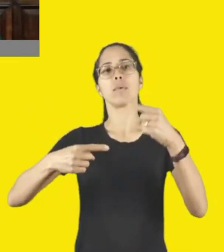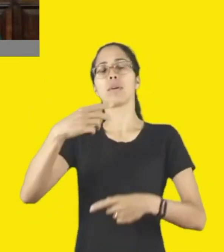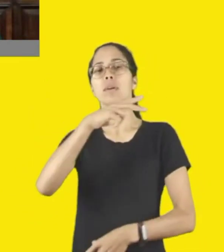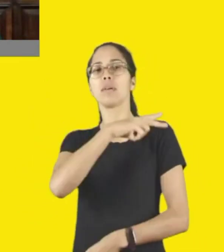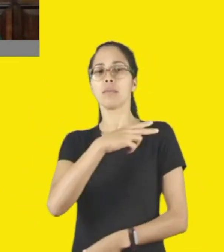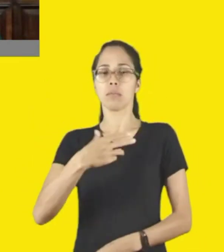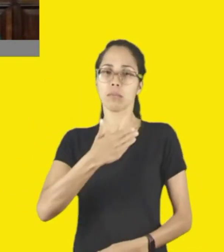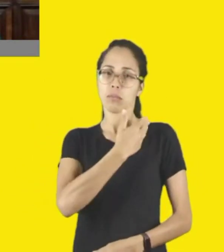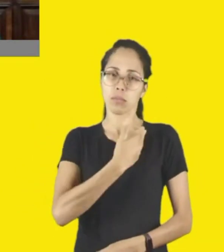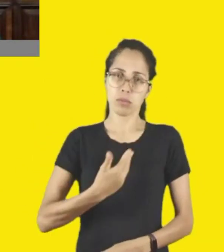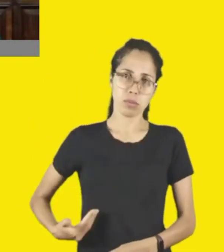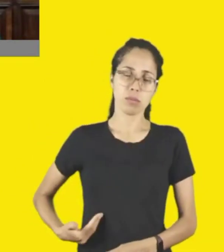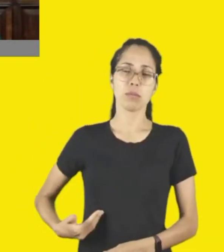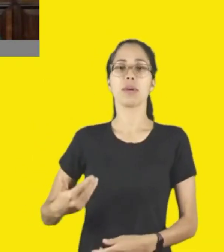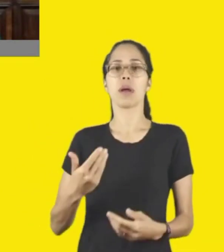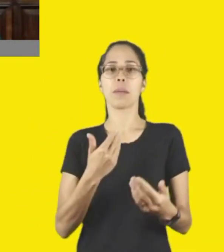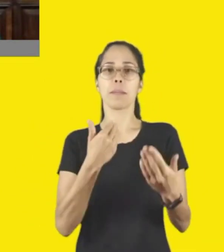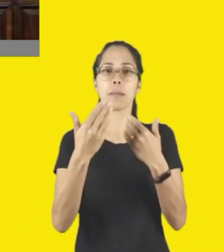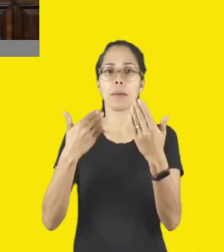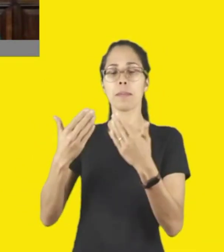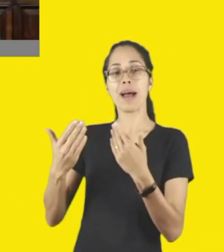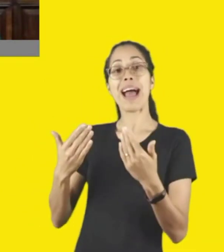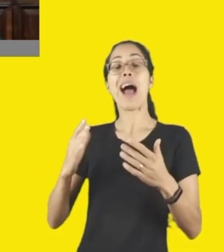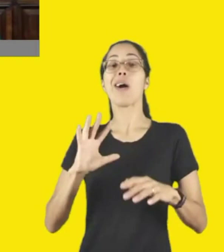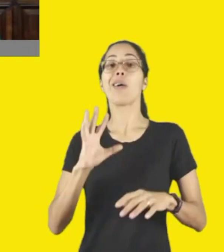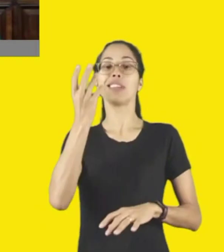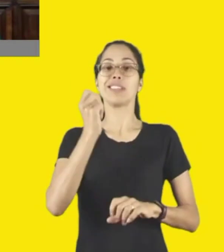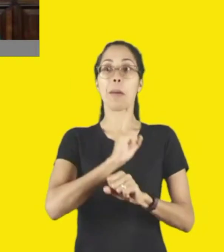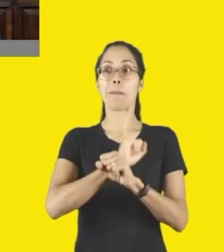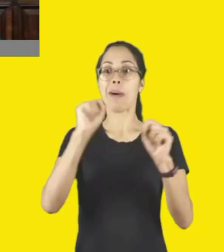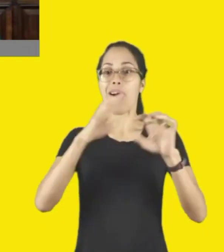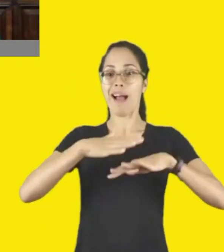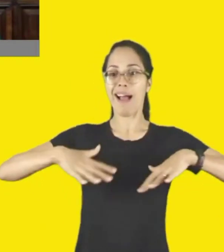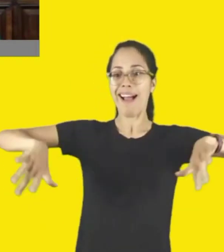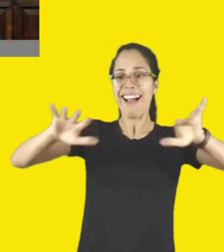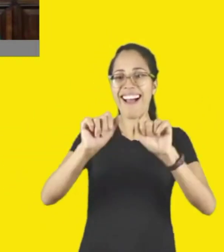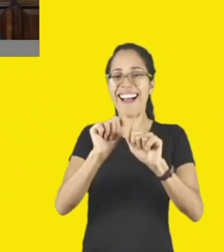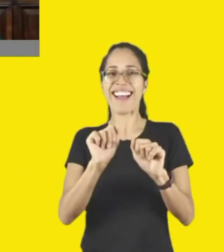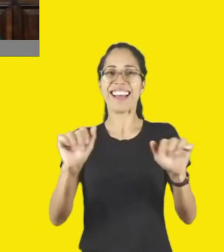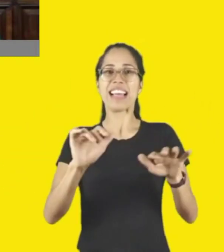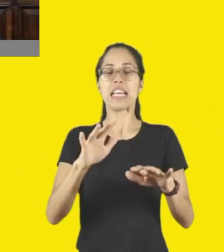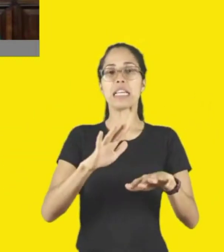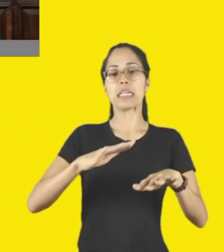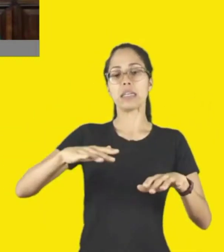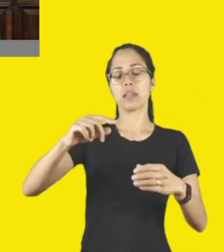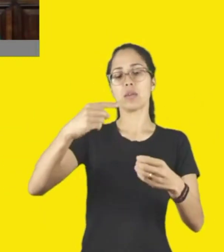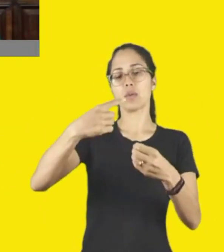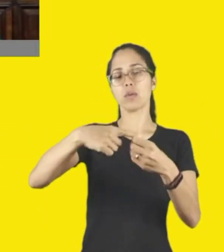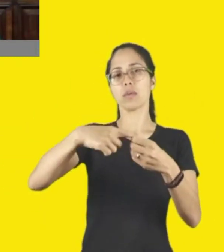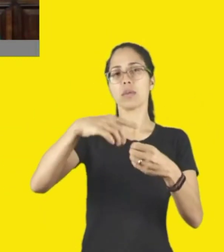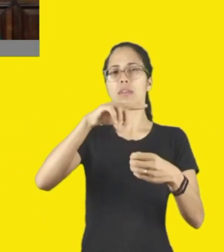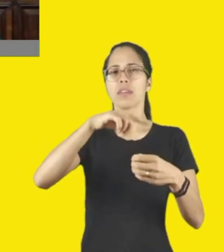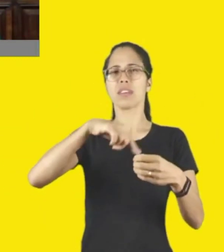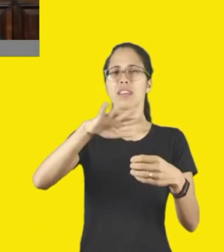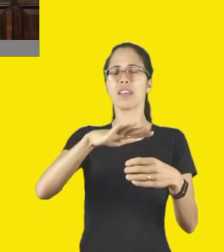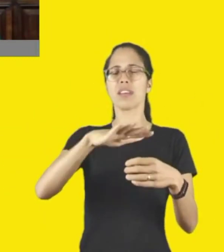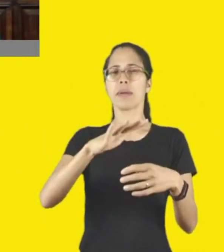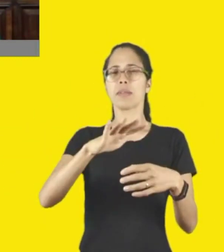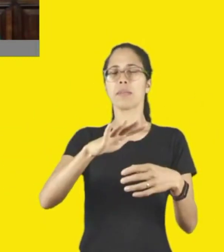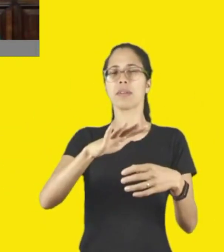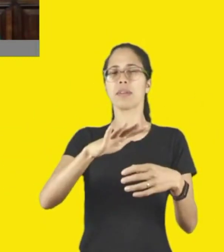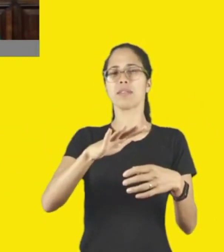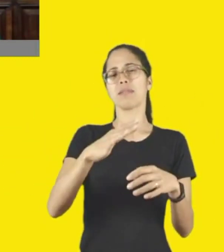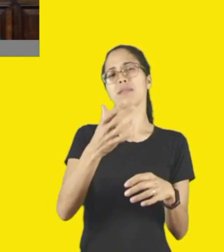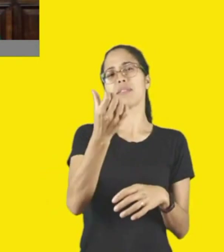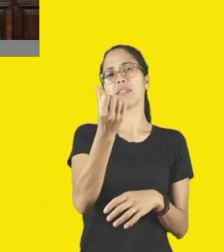trazem um rumo na cultura dos municípios. Um exemplo, o meu município com um pouco mais de 6 mil habitantes, ter acesso a tão rica e